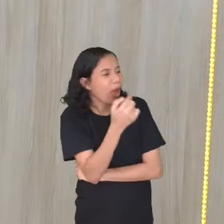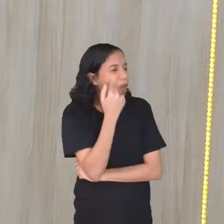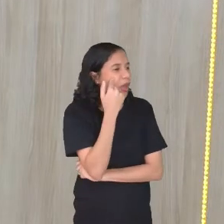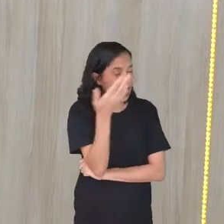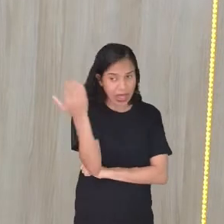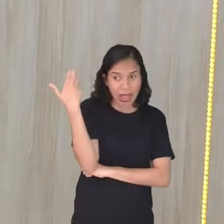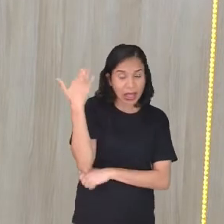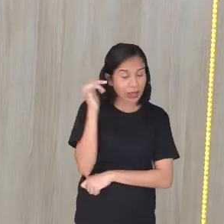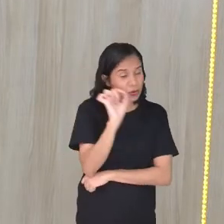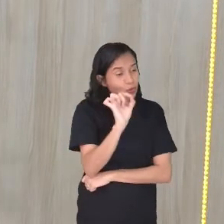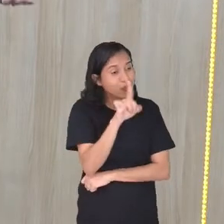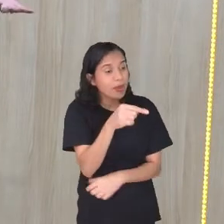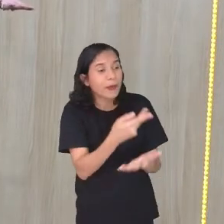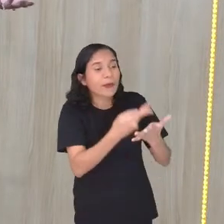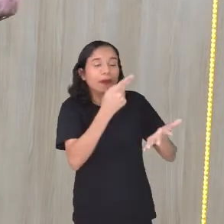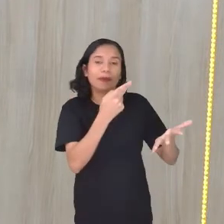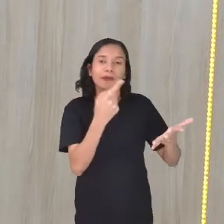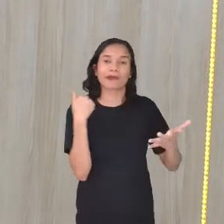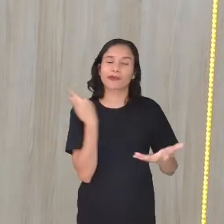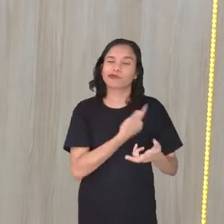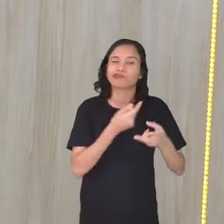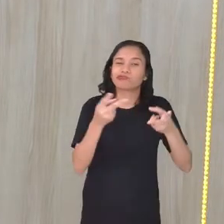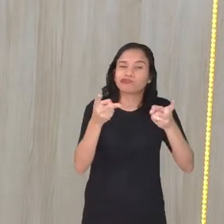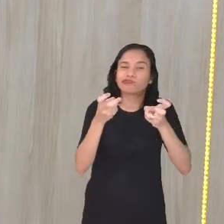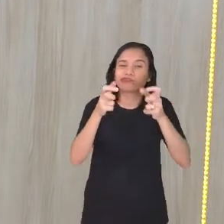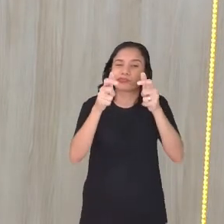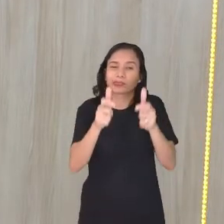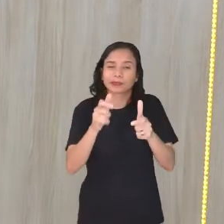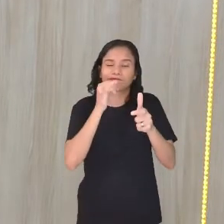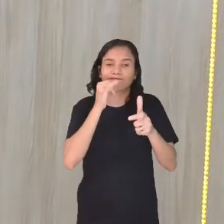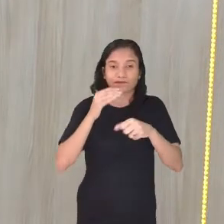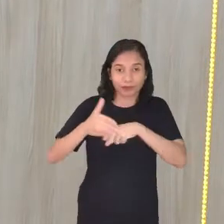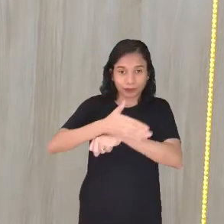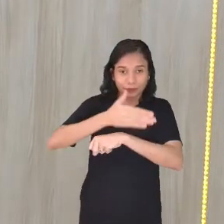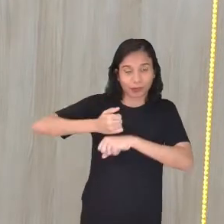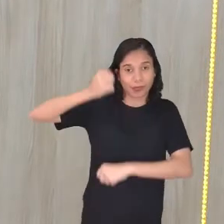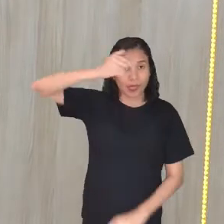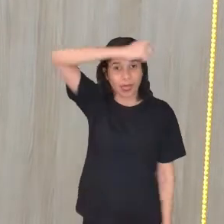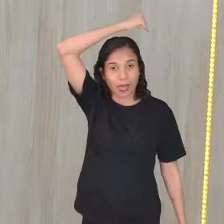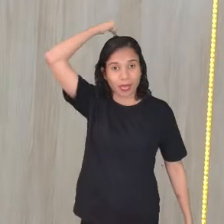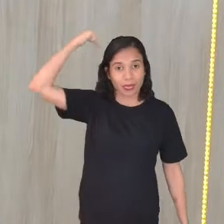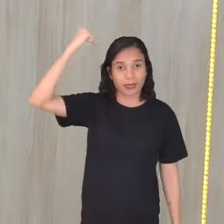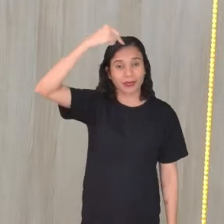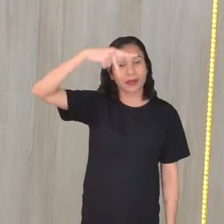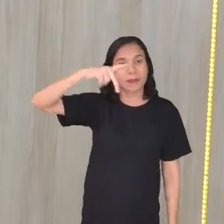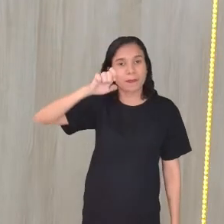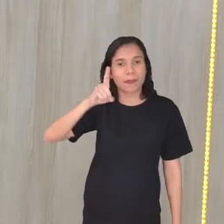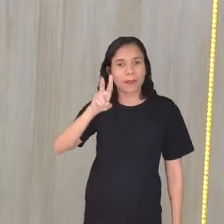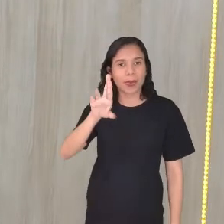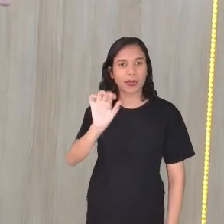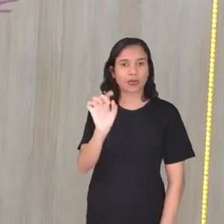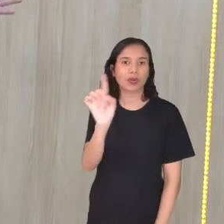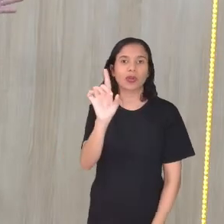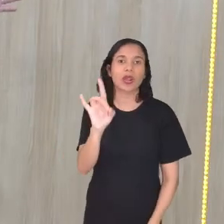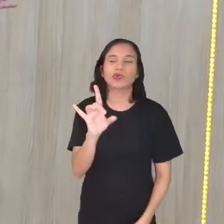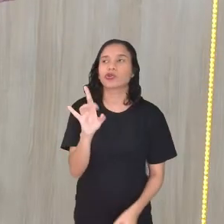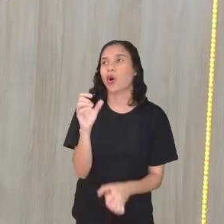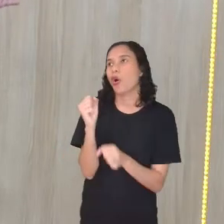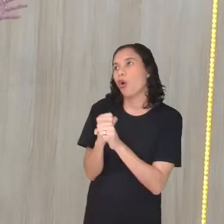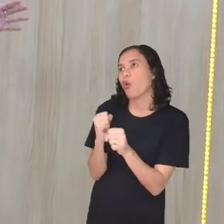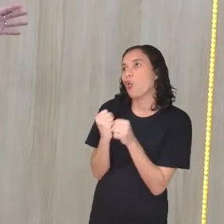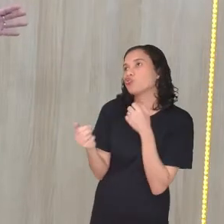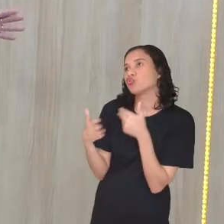espaço aqui como a gente viu em alguns lugares, né? O Pátio de São Pedro não é só um espaço que foi construído de uma forma